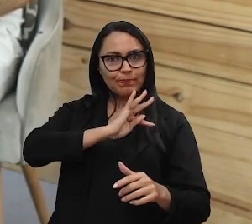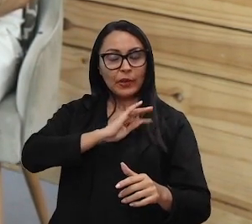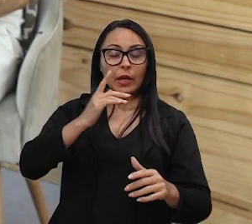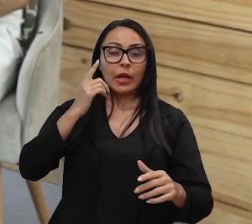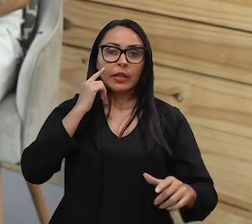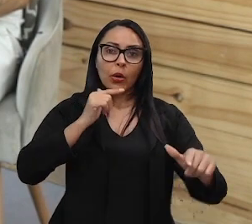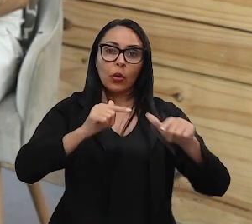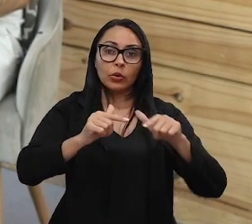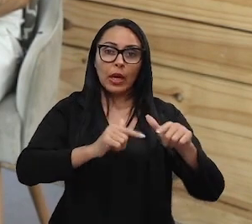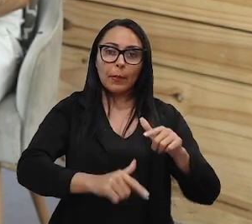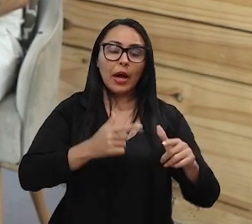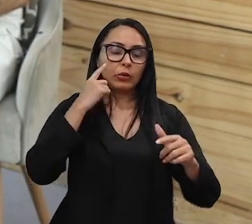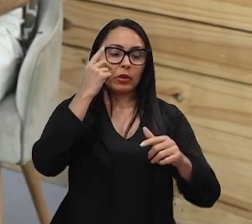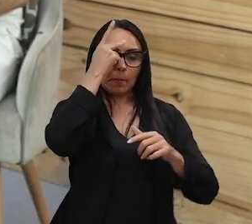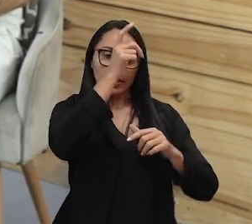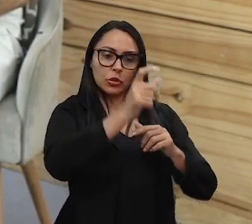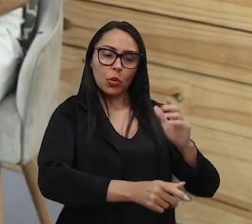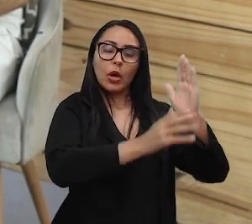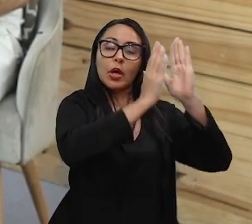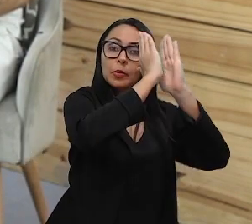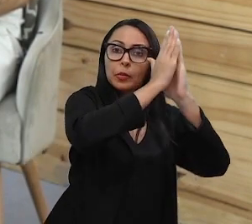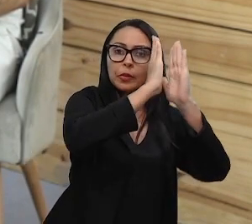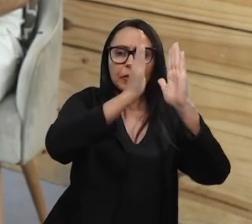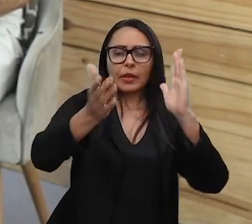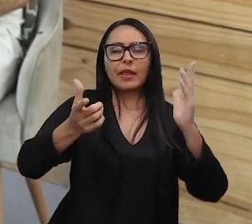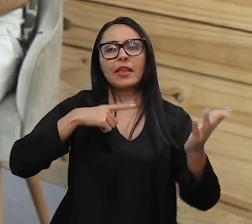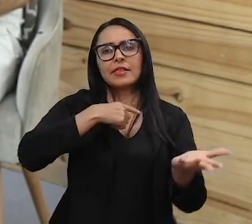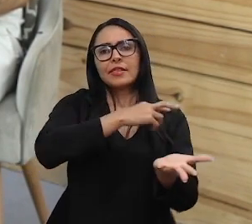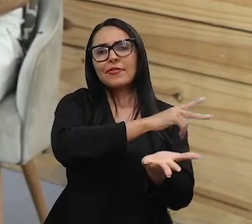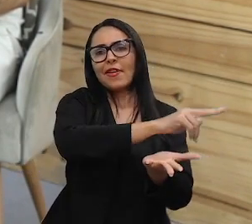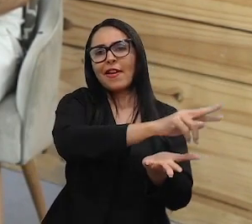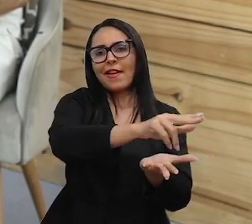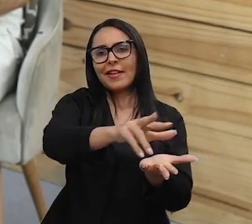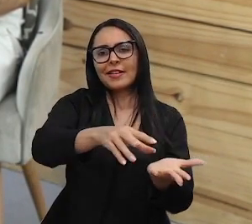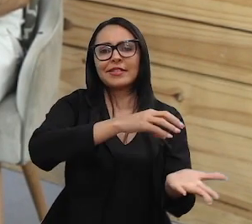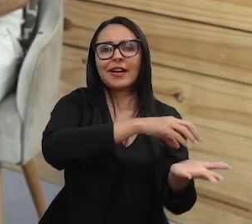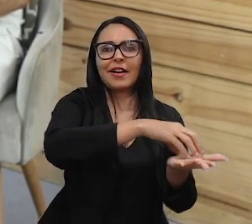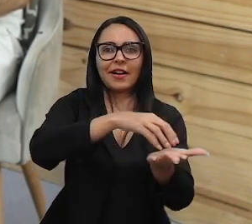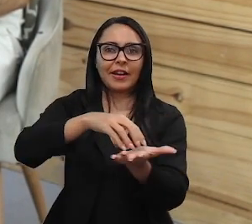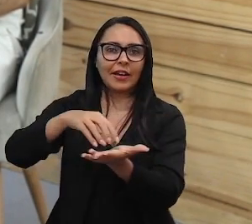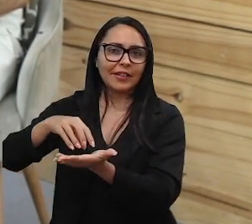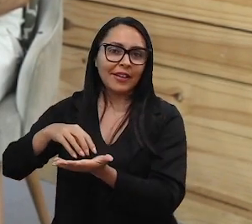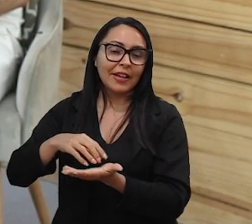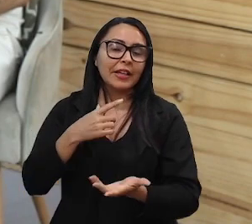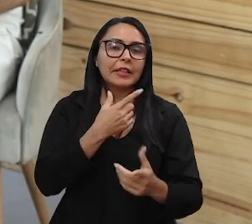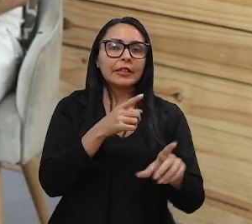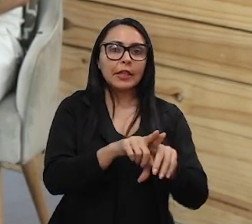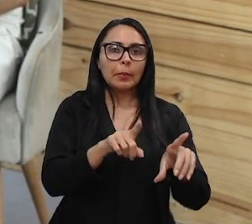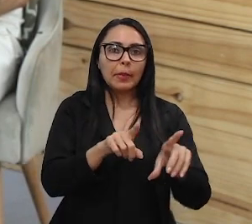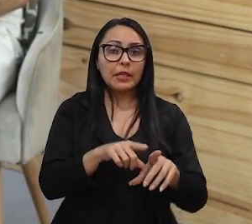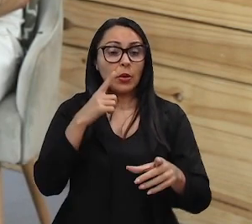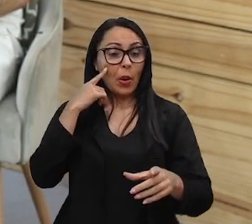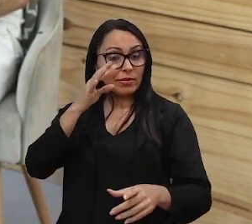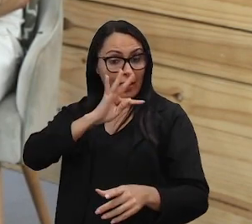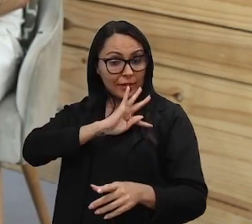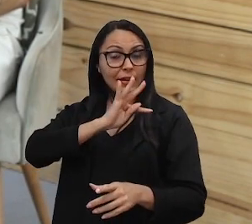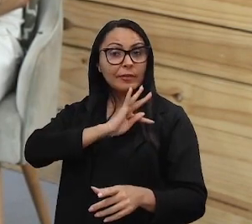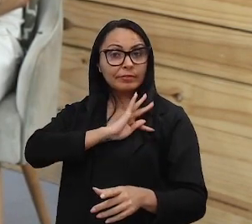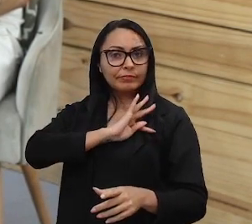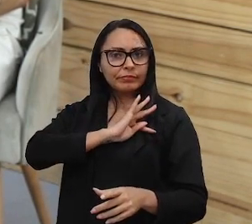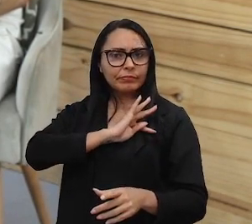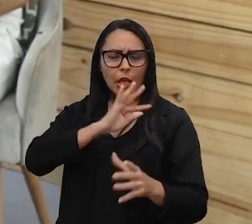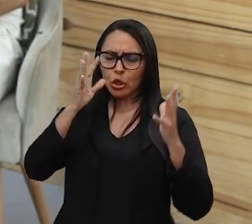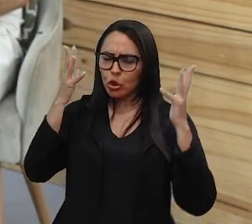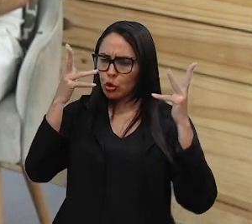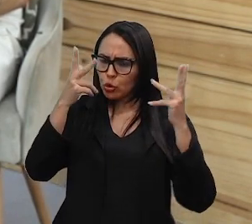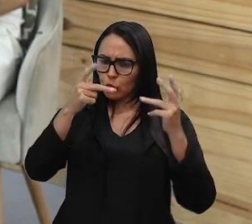trabalho do bibliotecário, ele tem diversas áreas, Diversas atividades. Uma delas são as atividades técnicas. E toda atividade